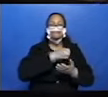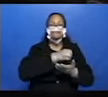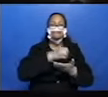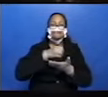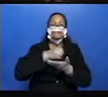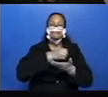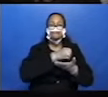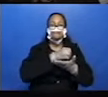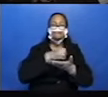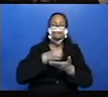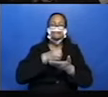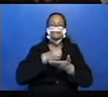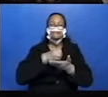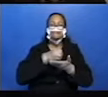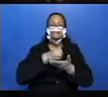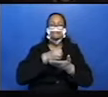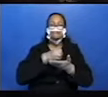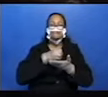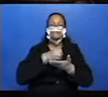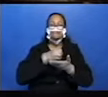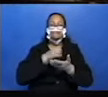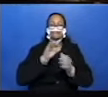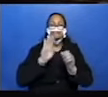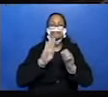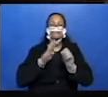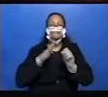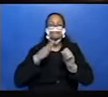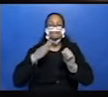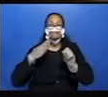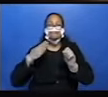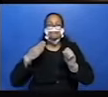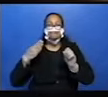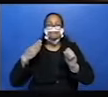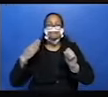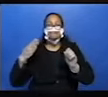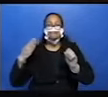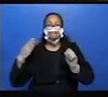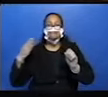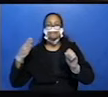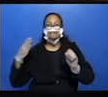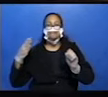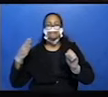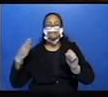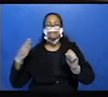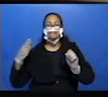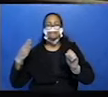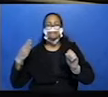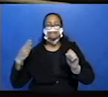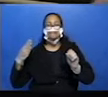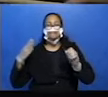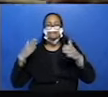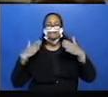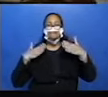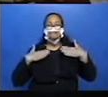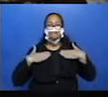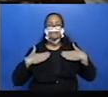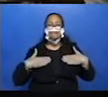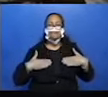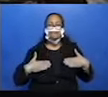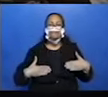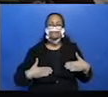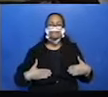De repente, a porta começou a se abrir. Lentamente, uma pequena parte do corpo de um ser